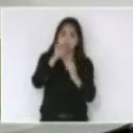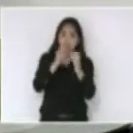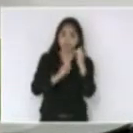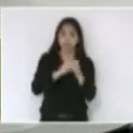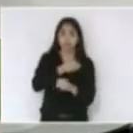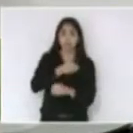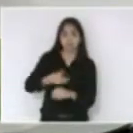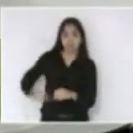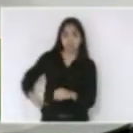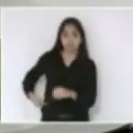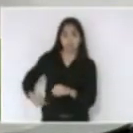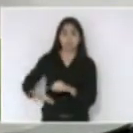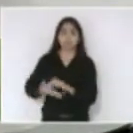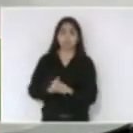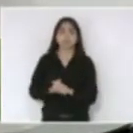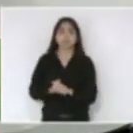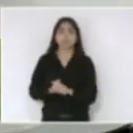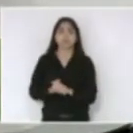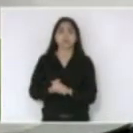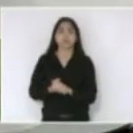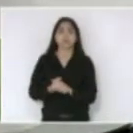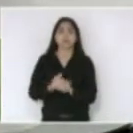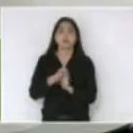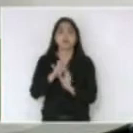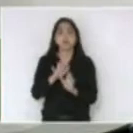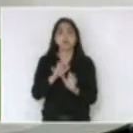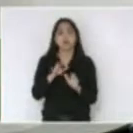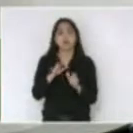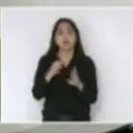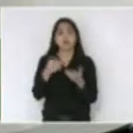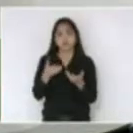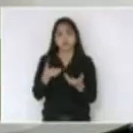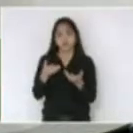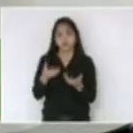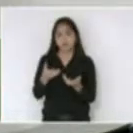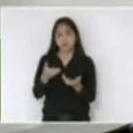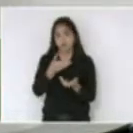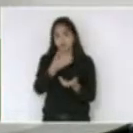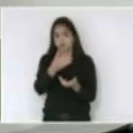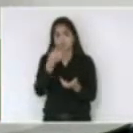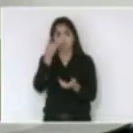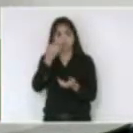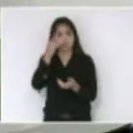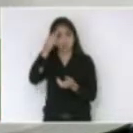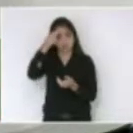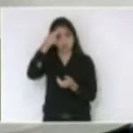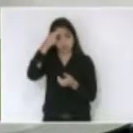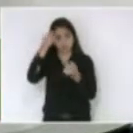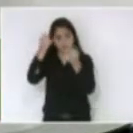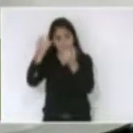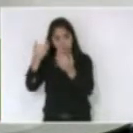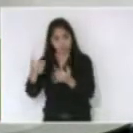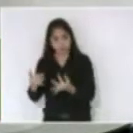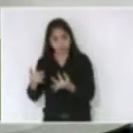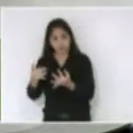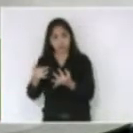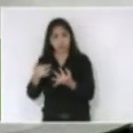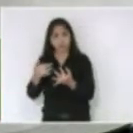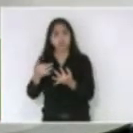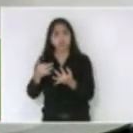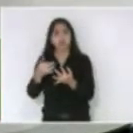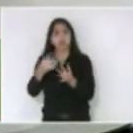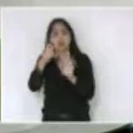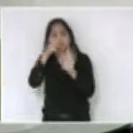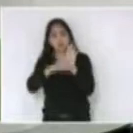função pelo estado de Santa Catarina eu quero inclusive sobre a fala do deputado Natalino quando entrou o projeto aqui de